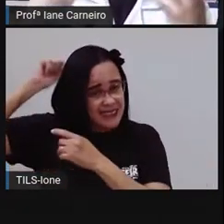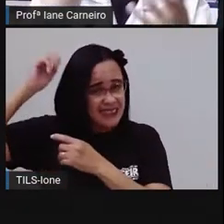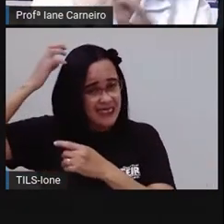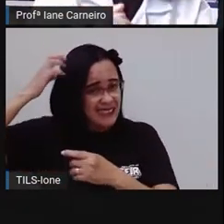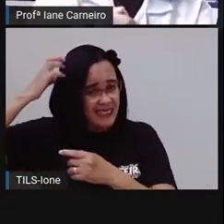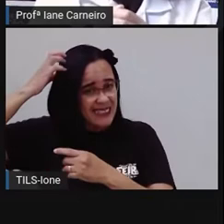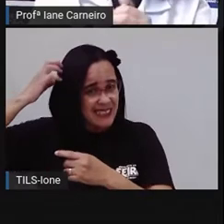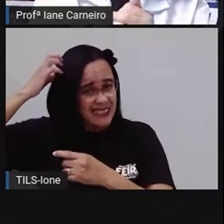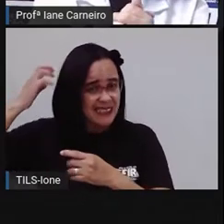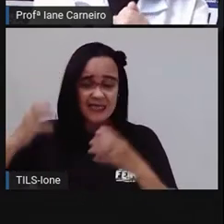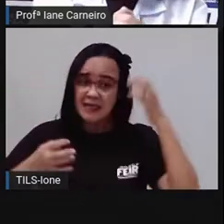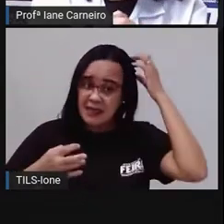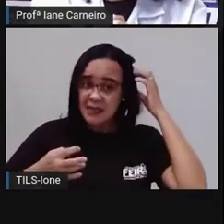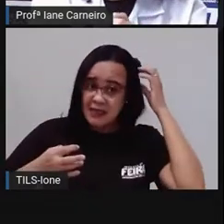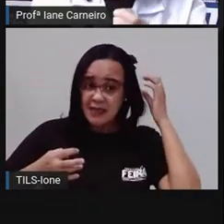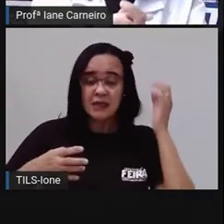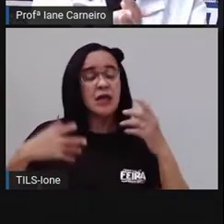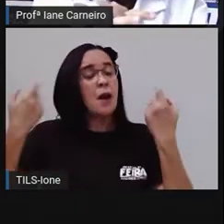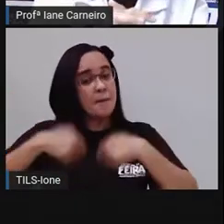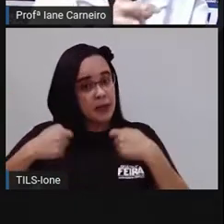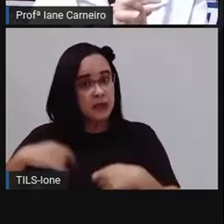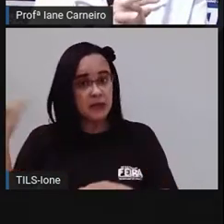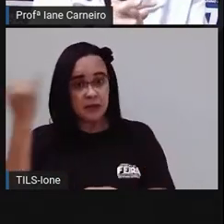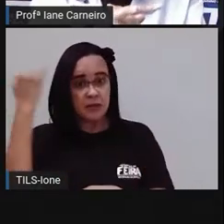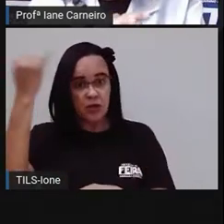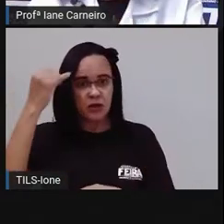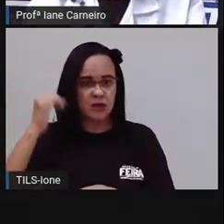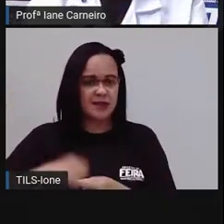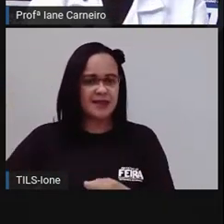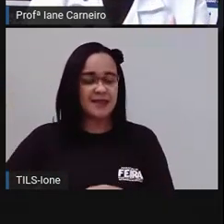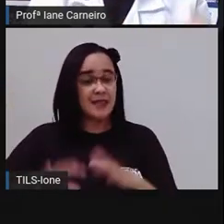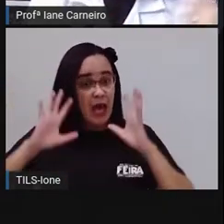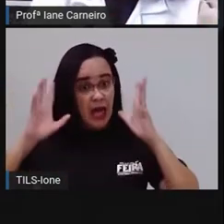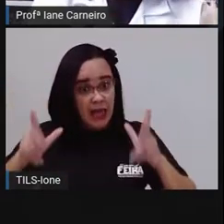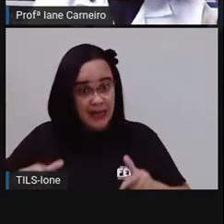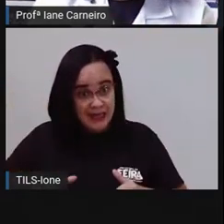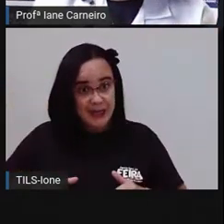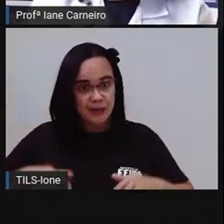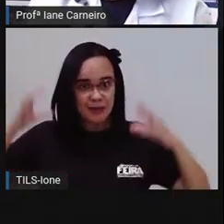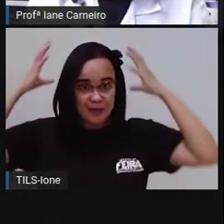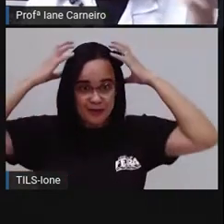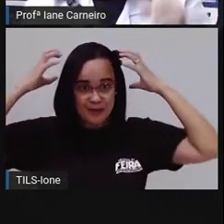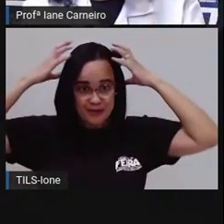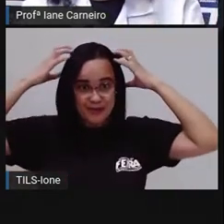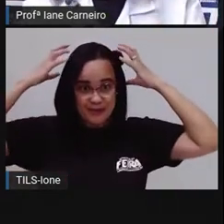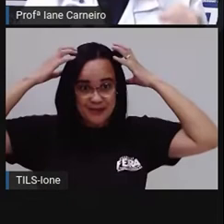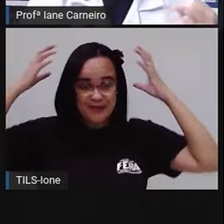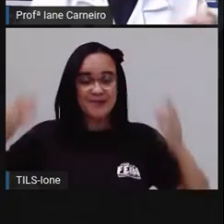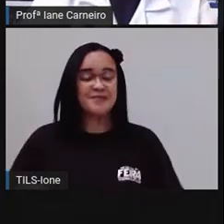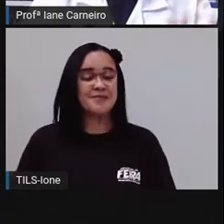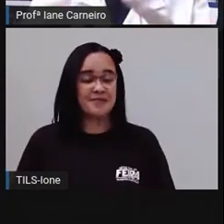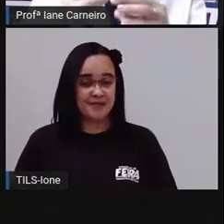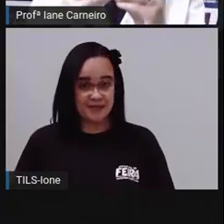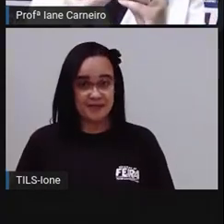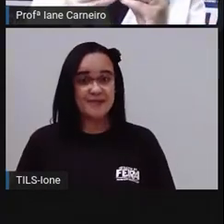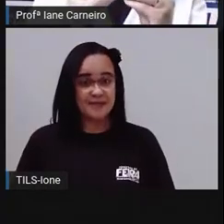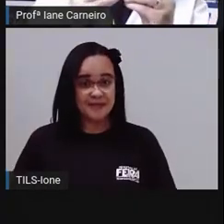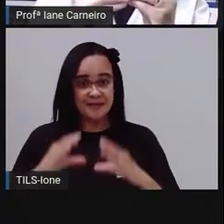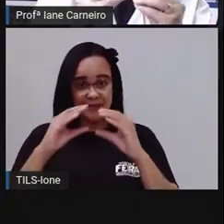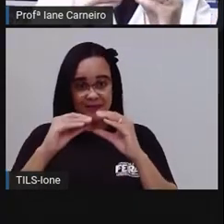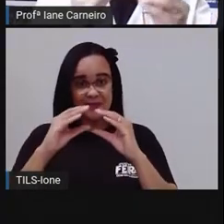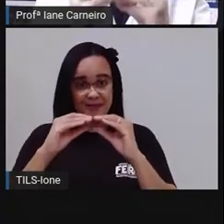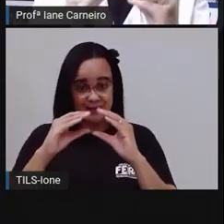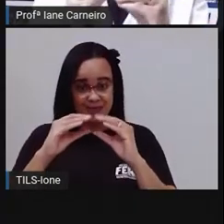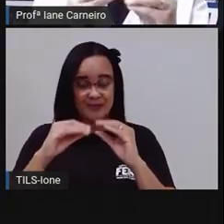esse hábito de lavar os cabelos com frequência. Aí a Pró colocou aqui o algodão. Geralmente a